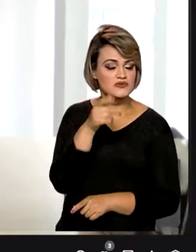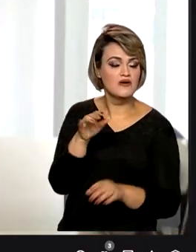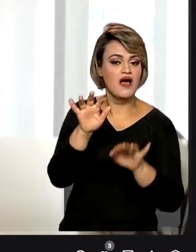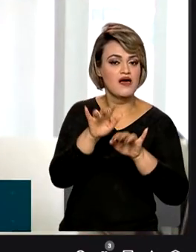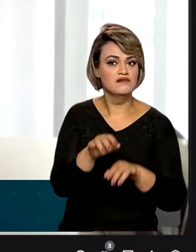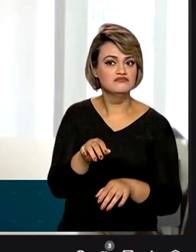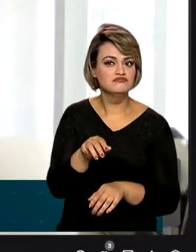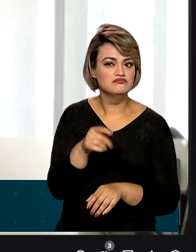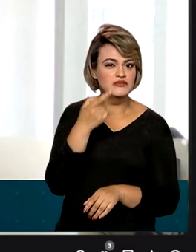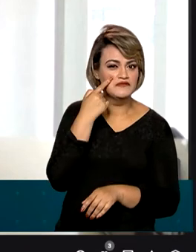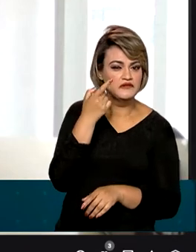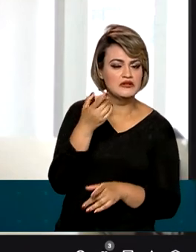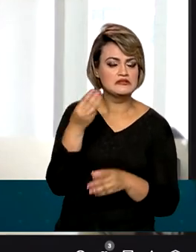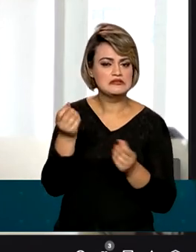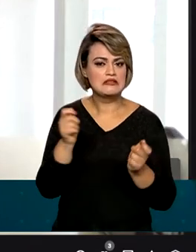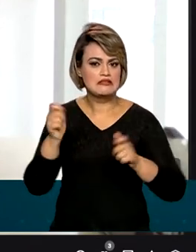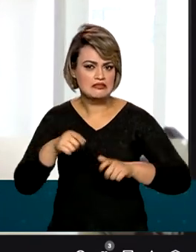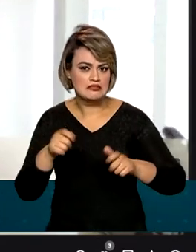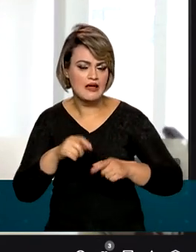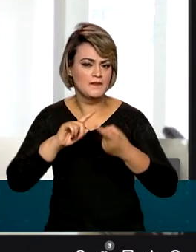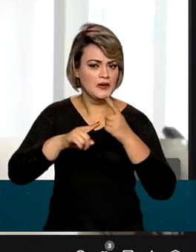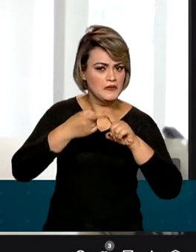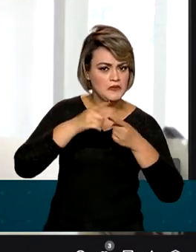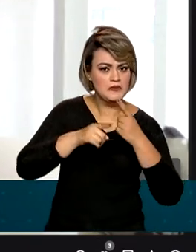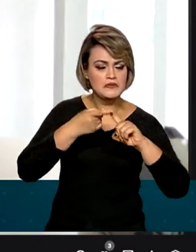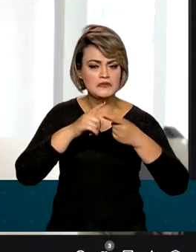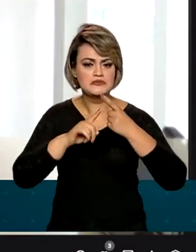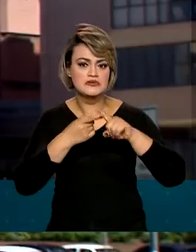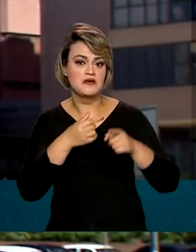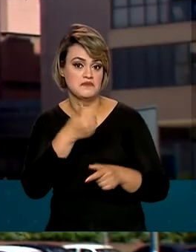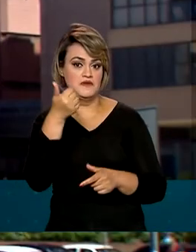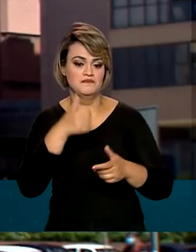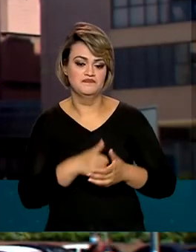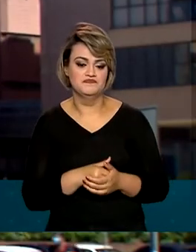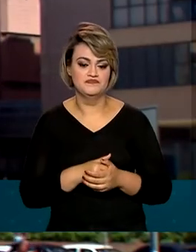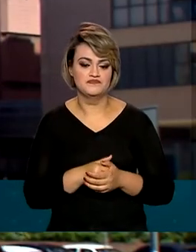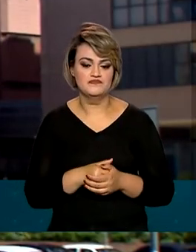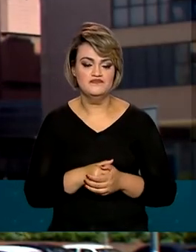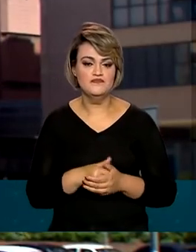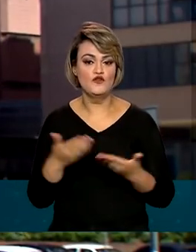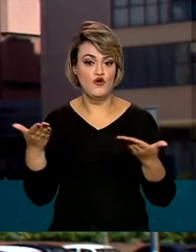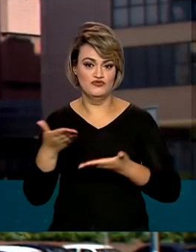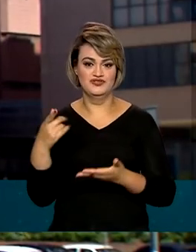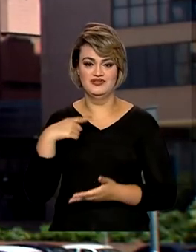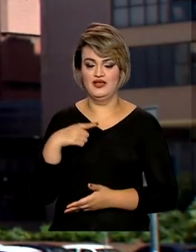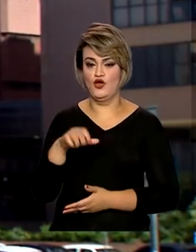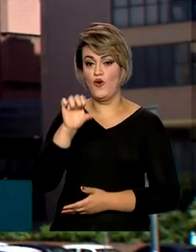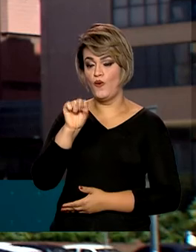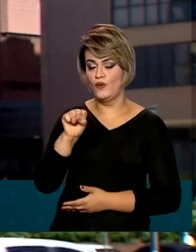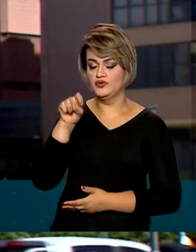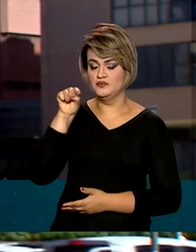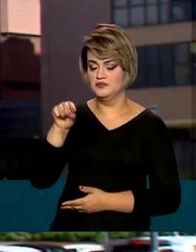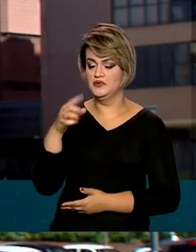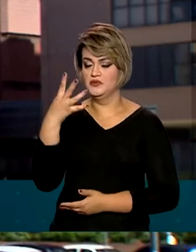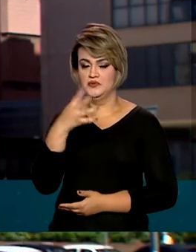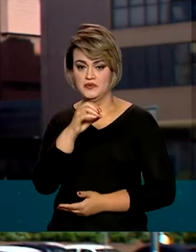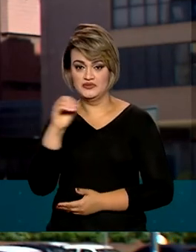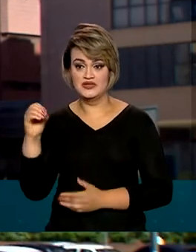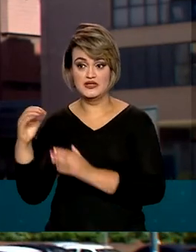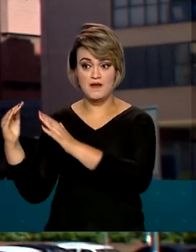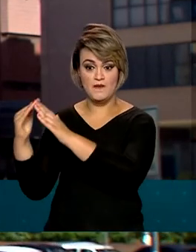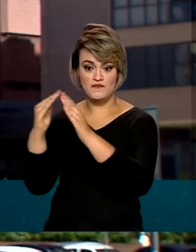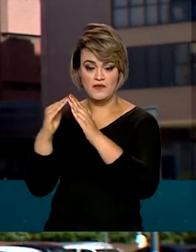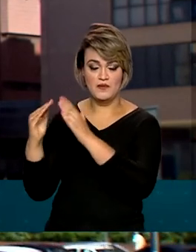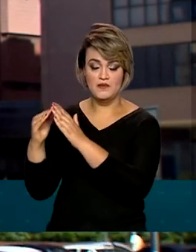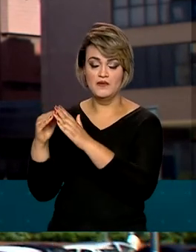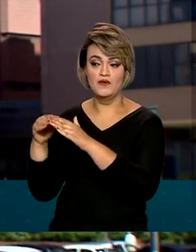modificar, certo? E o ambiente que a pode chegar a um ambiente negocial muito melhor. Existem hoje mais de 8.400 imóveis